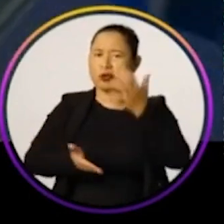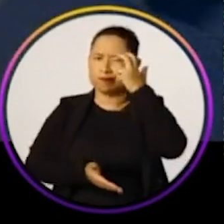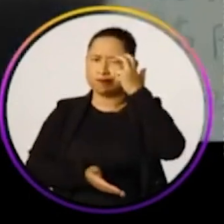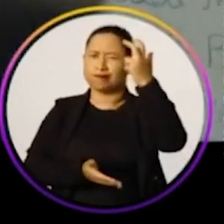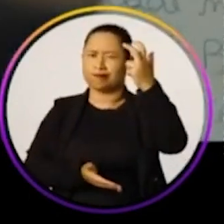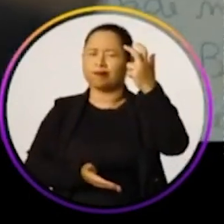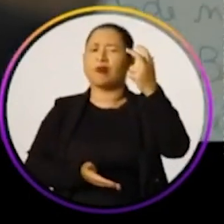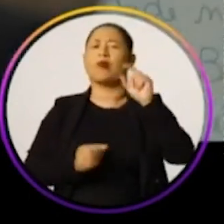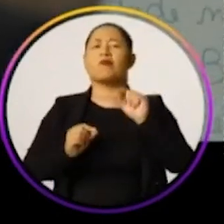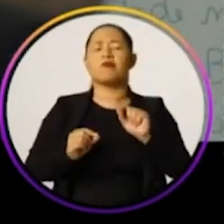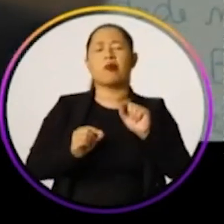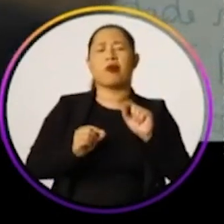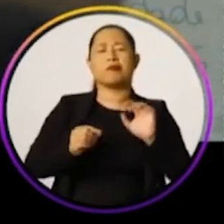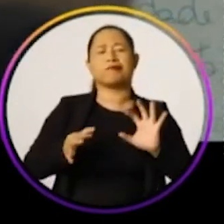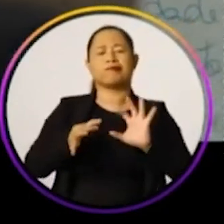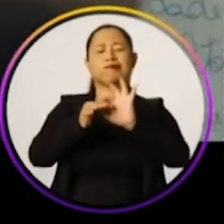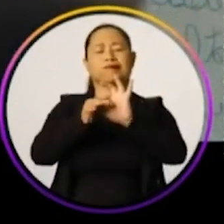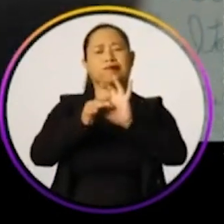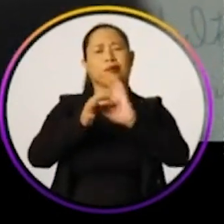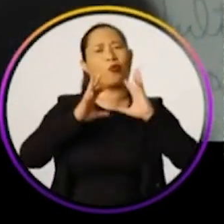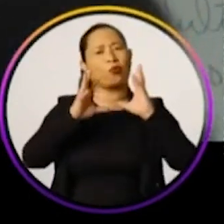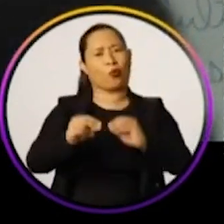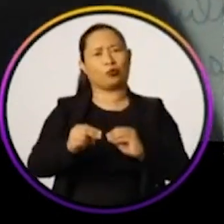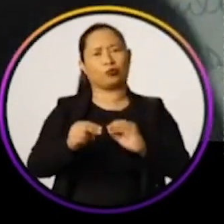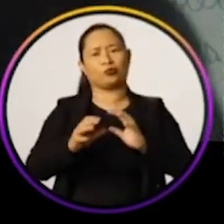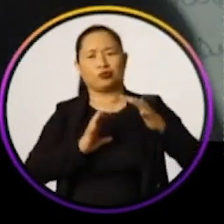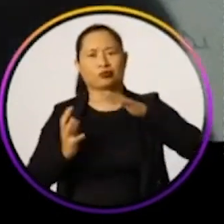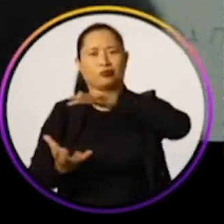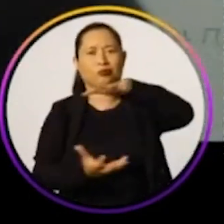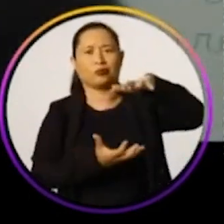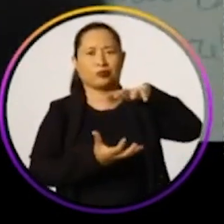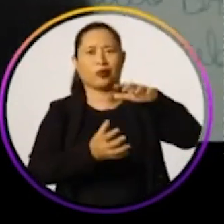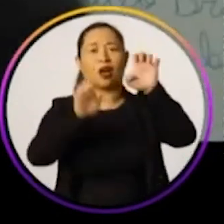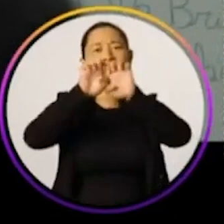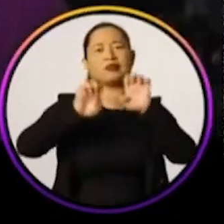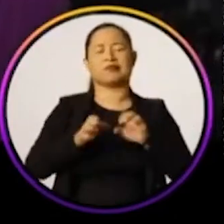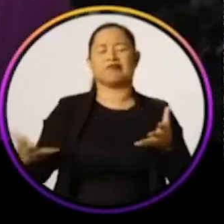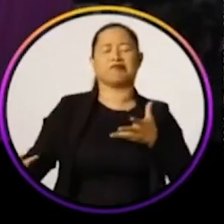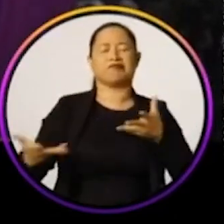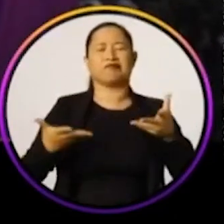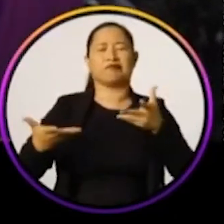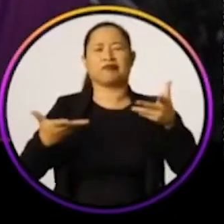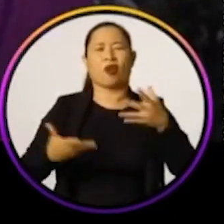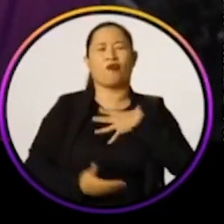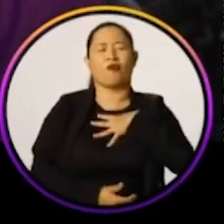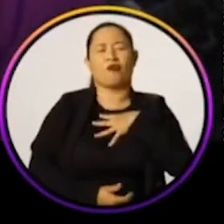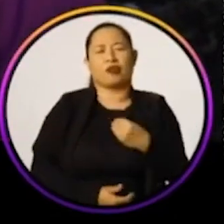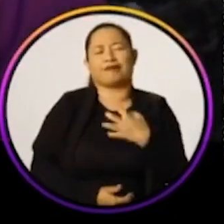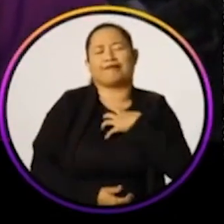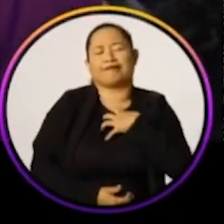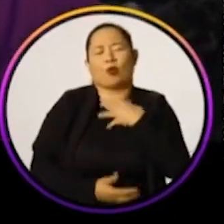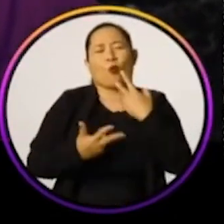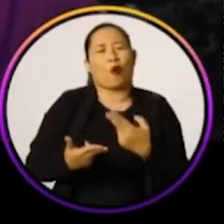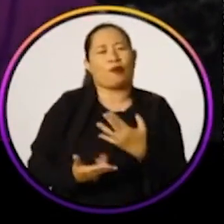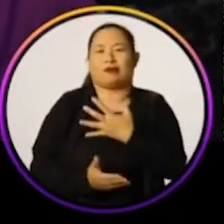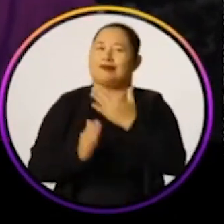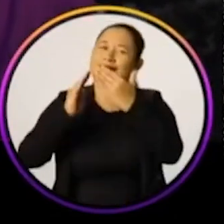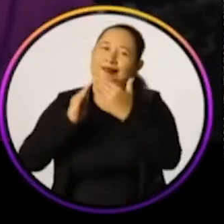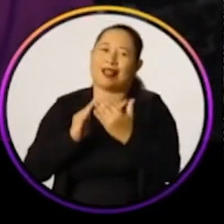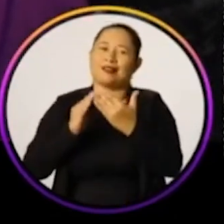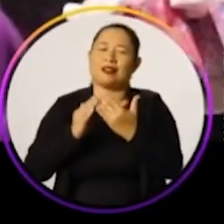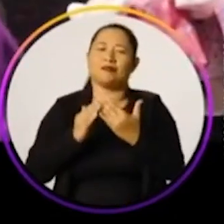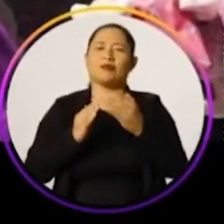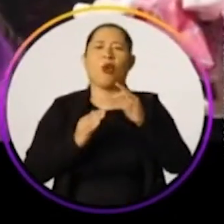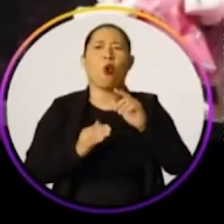estimulando a inteligência e colocando todos numa conexão maior com mundo. A estrutura maravilhosa, meu filho se